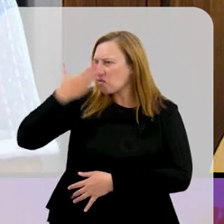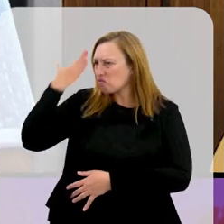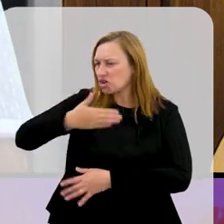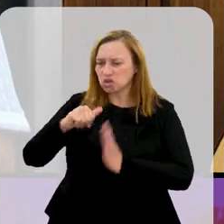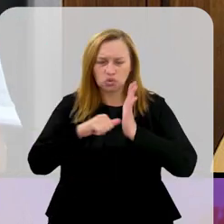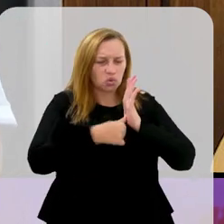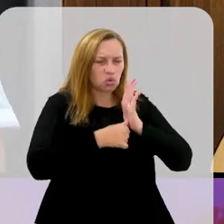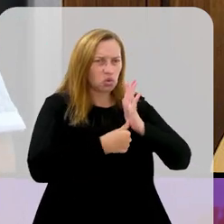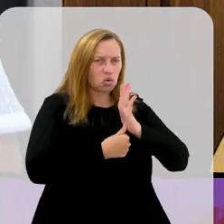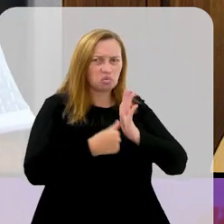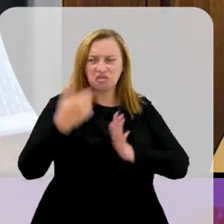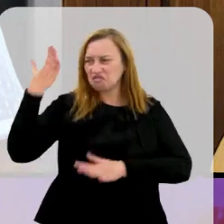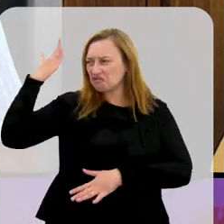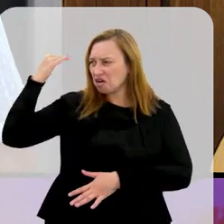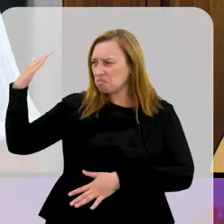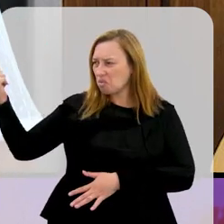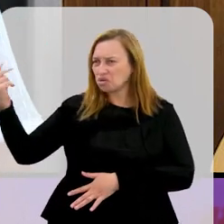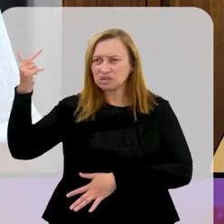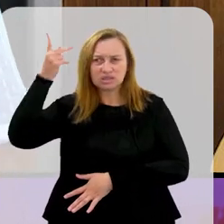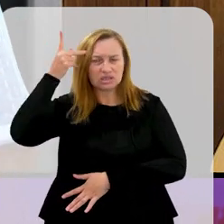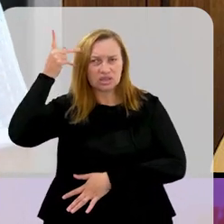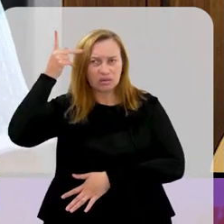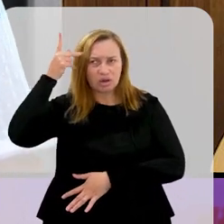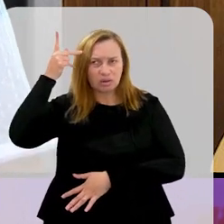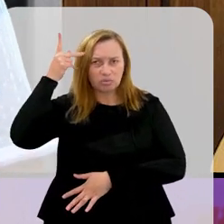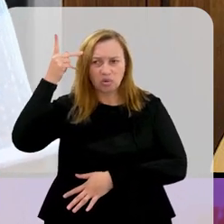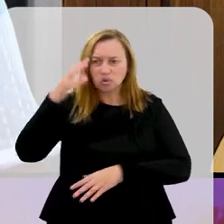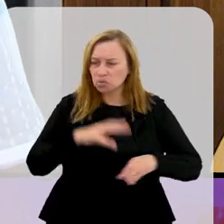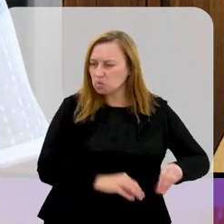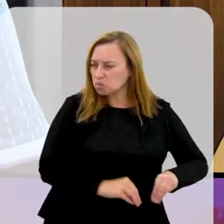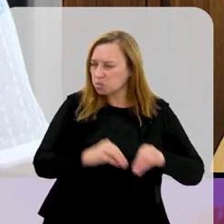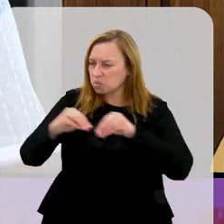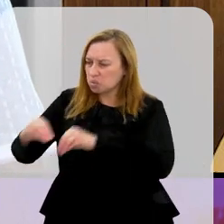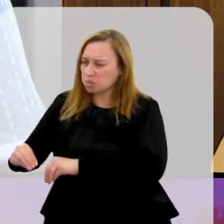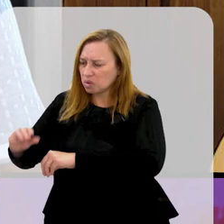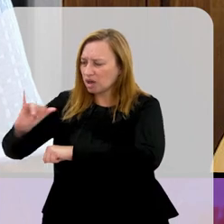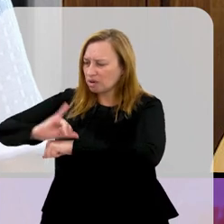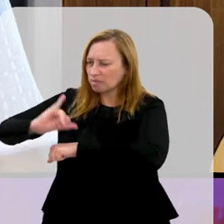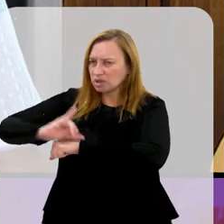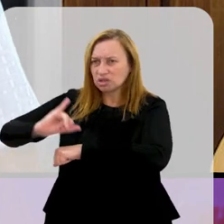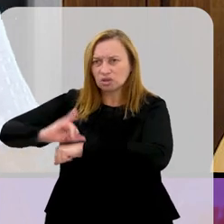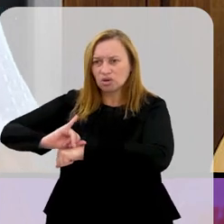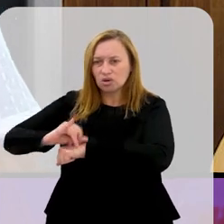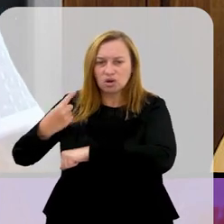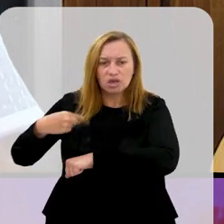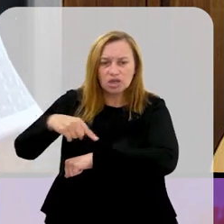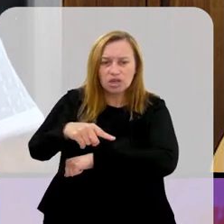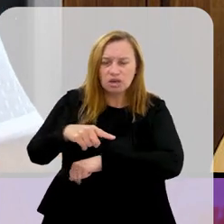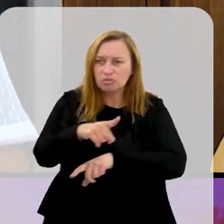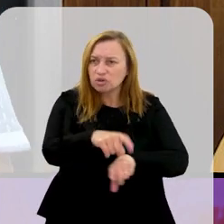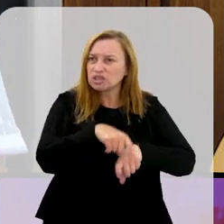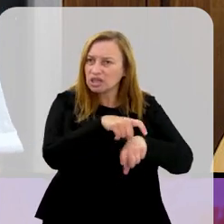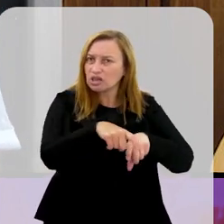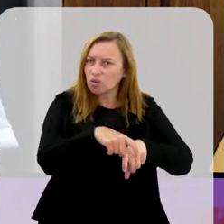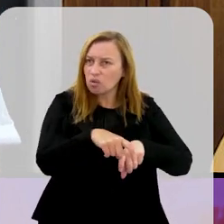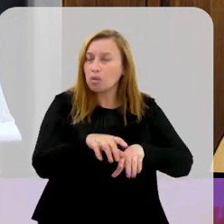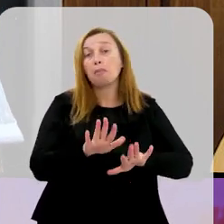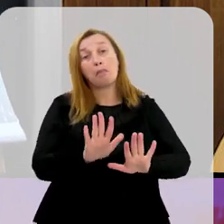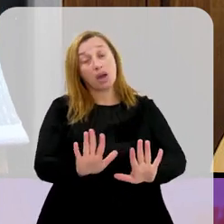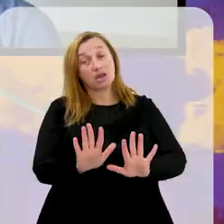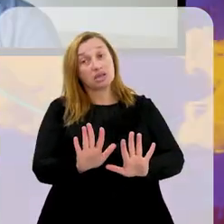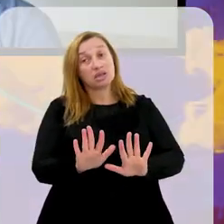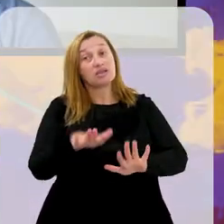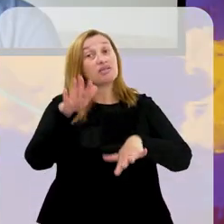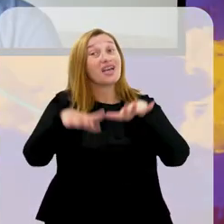os grandes clubes de São Paulo saírem da capital e jogarem no interior, a não ser